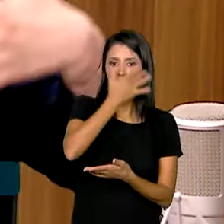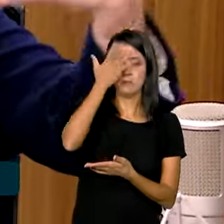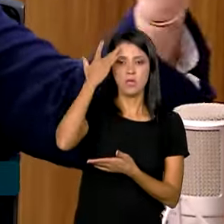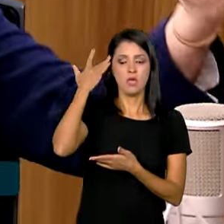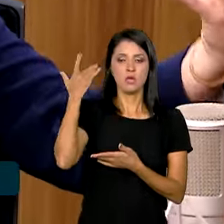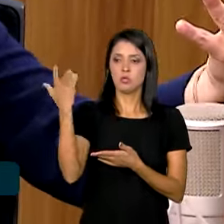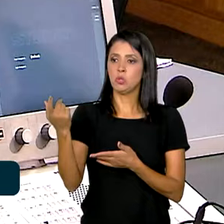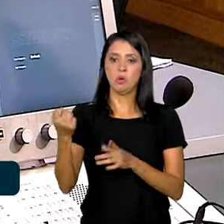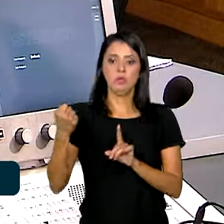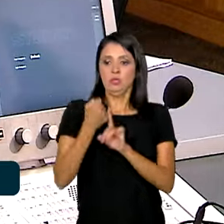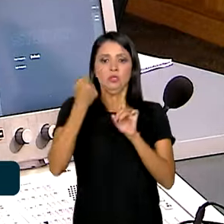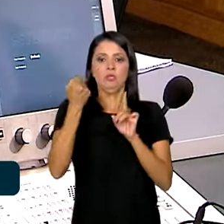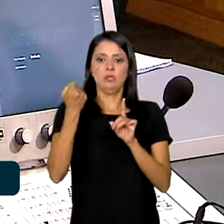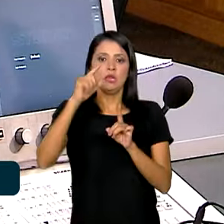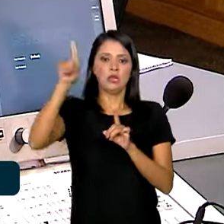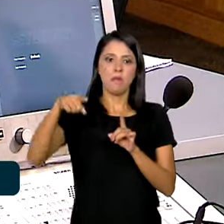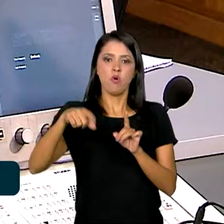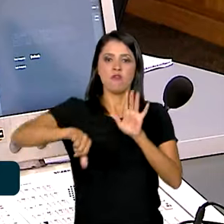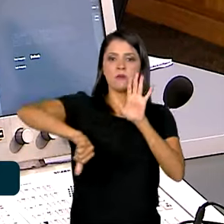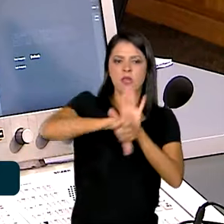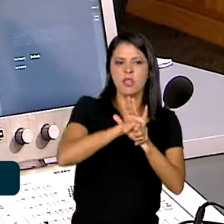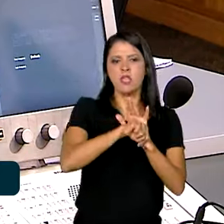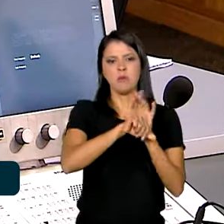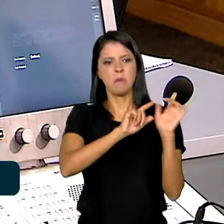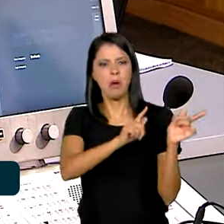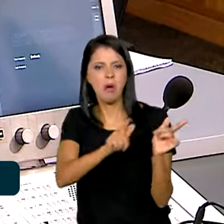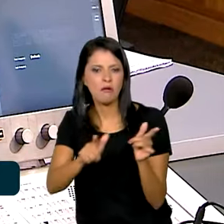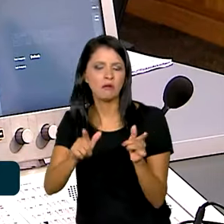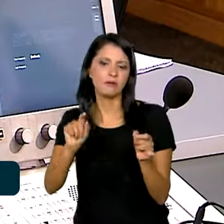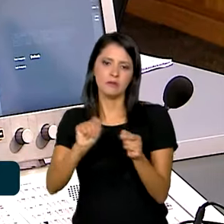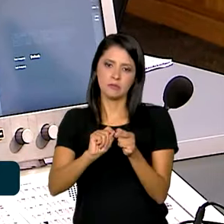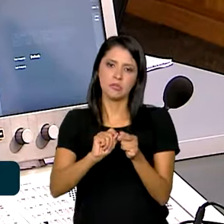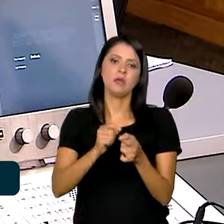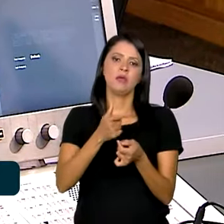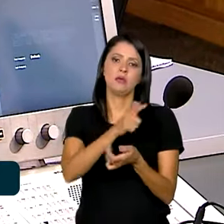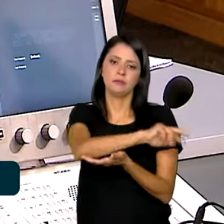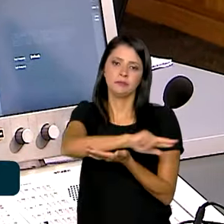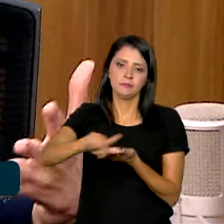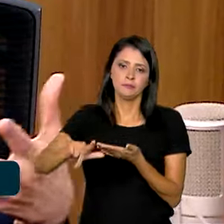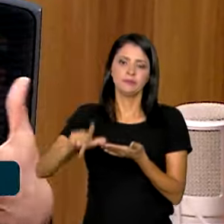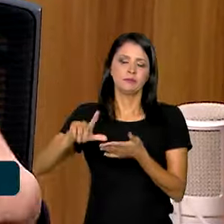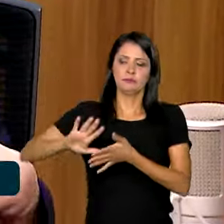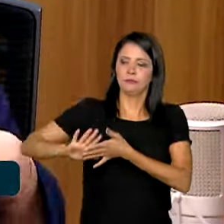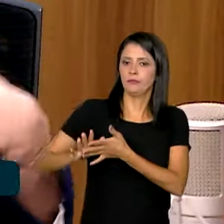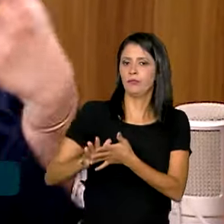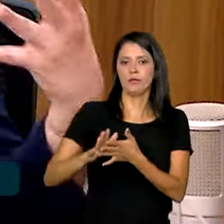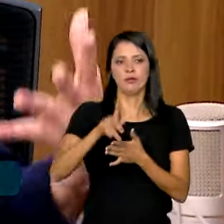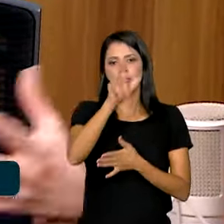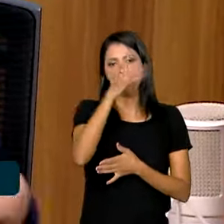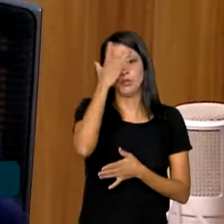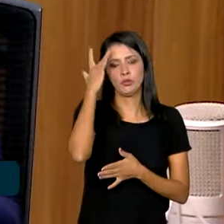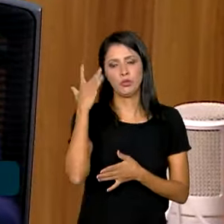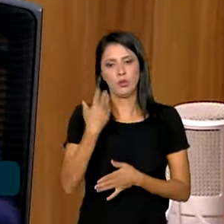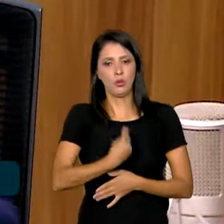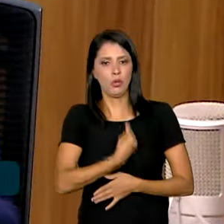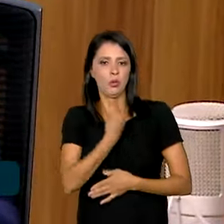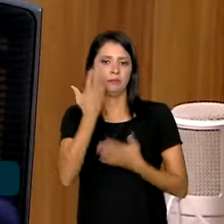impacto e depois vão cometer crimes e tal diante de todo esse estrago que fez na vida da pessoa, tem impactos psicológicos.